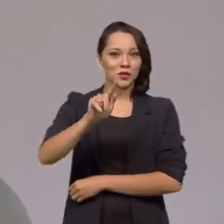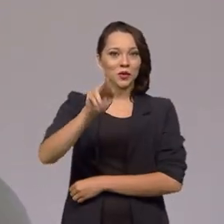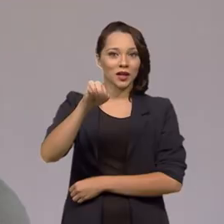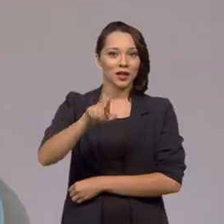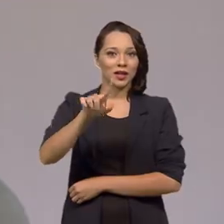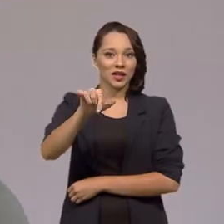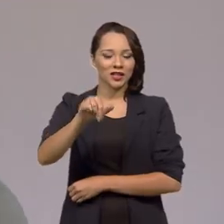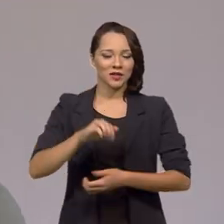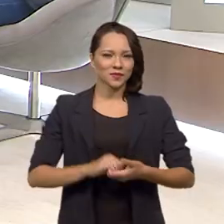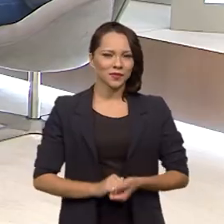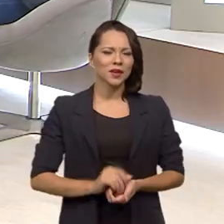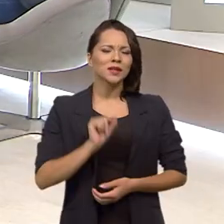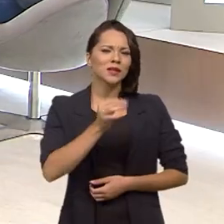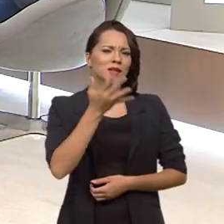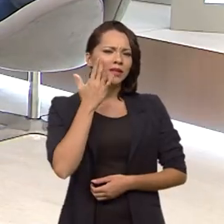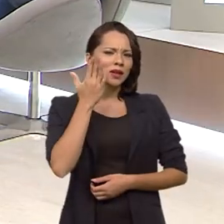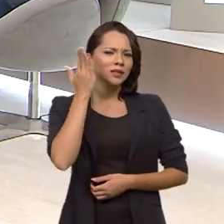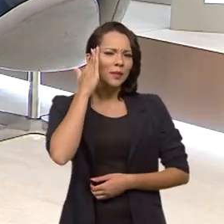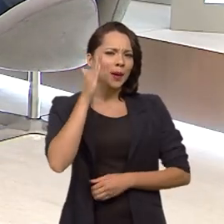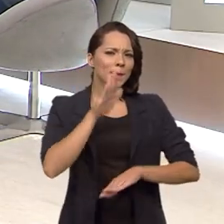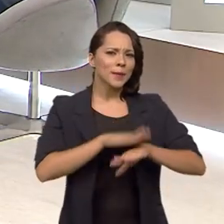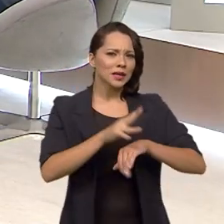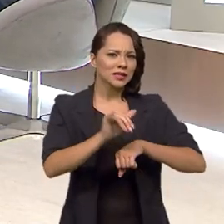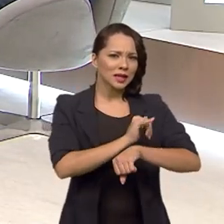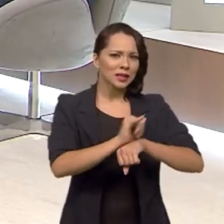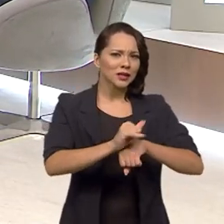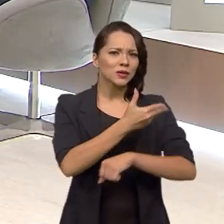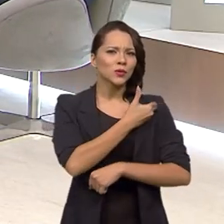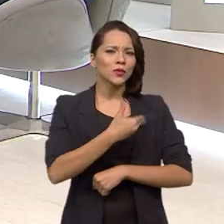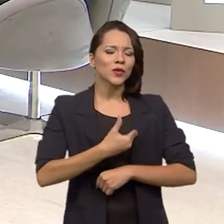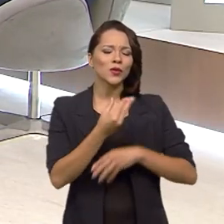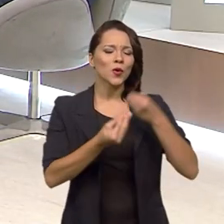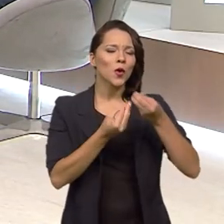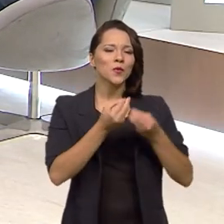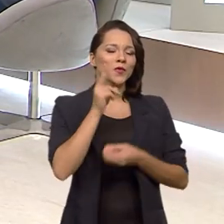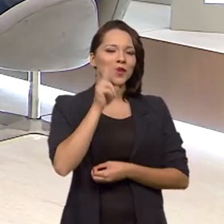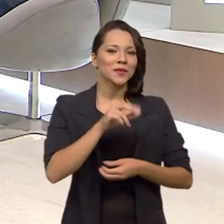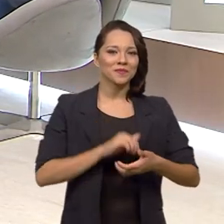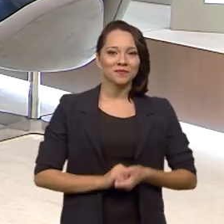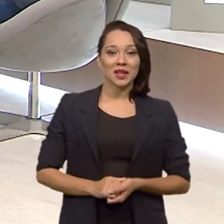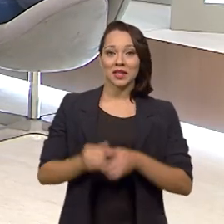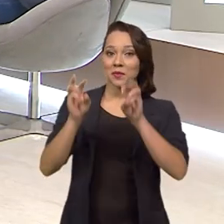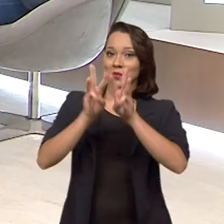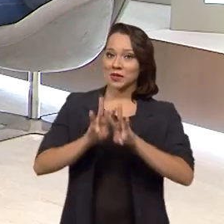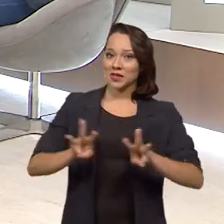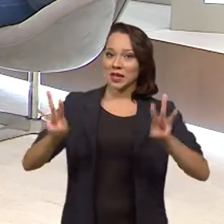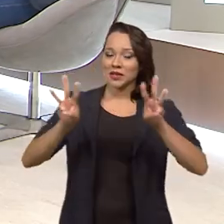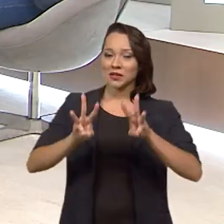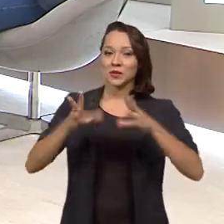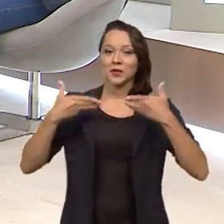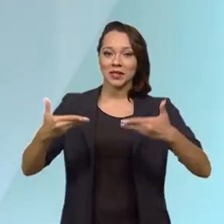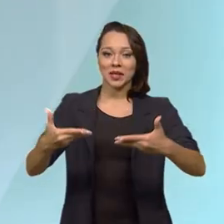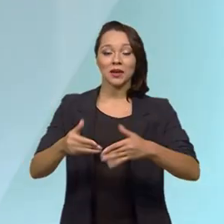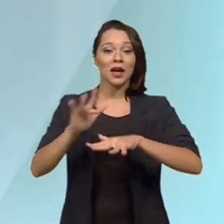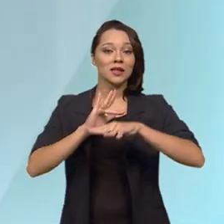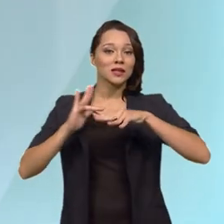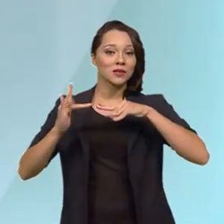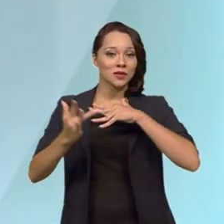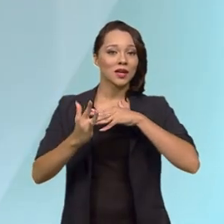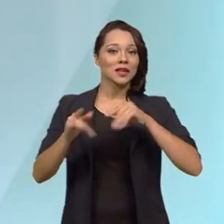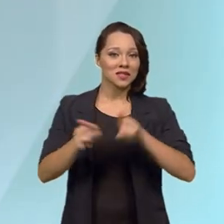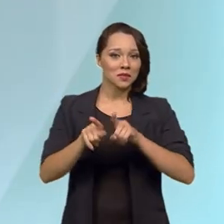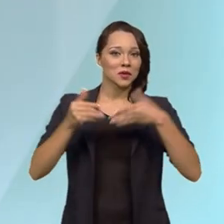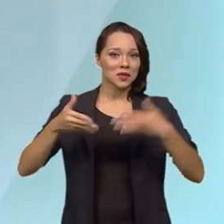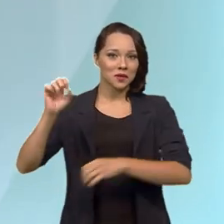Leite. Ministro, quem quiser se informar sobre essas e outras ações? Onde acessar? Acesse o site do Ministério, as redes sociais do Ministério do Meio